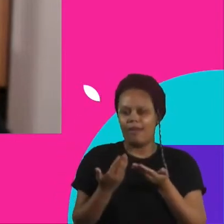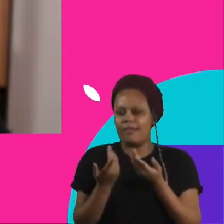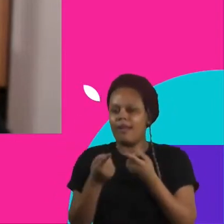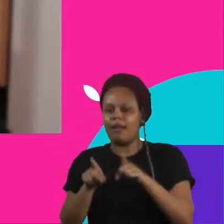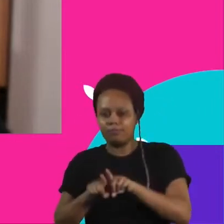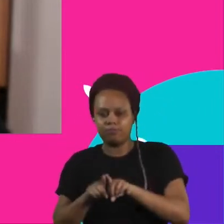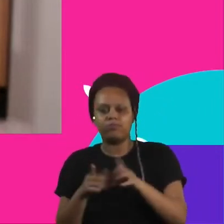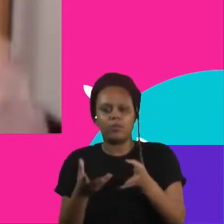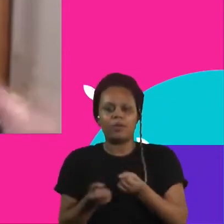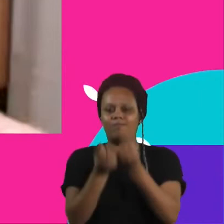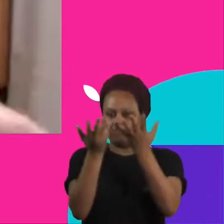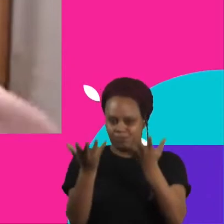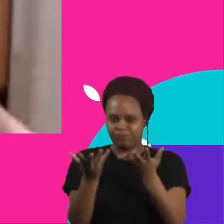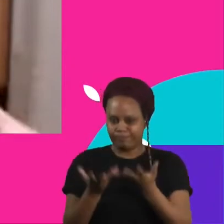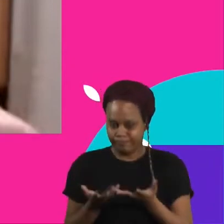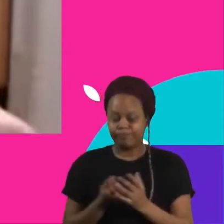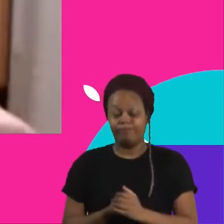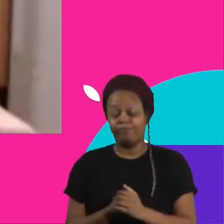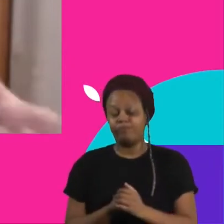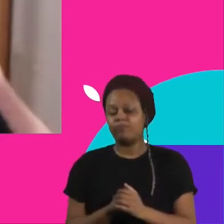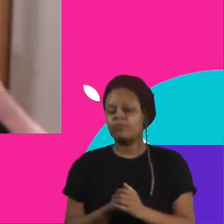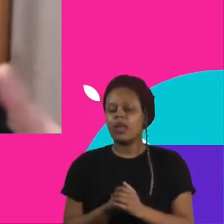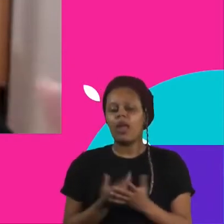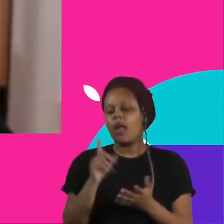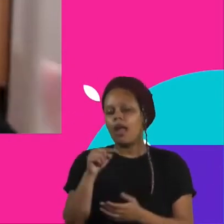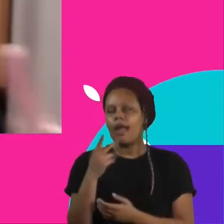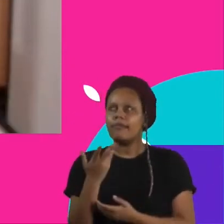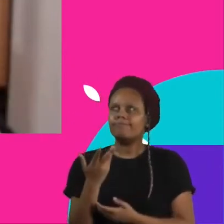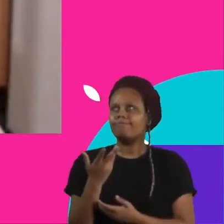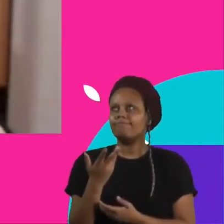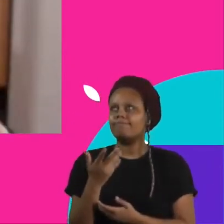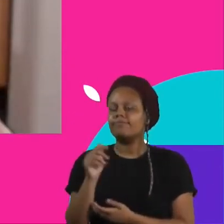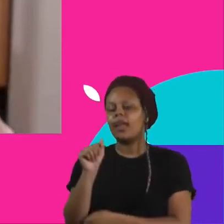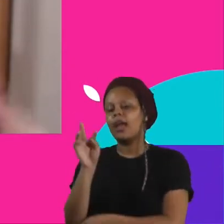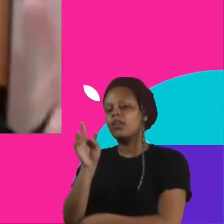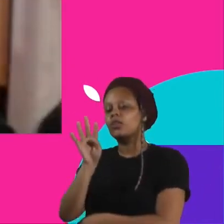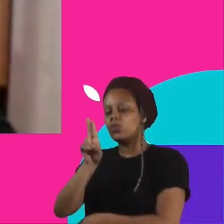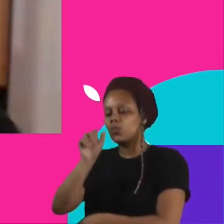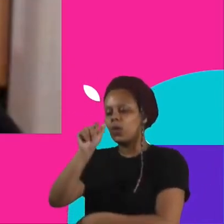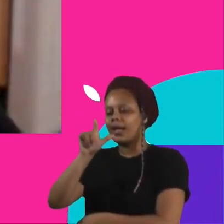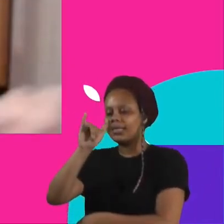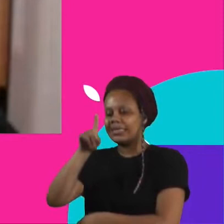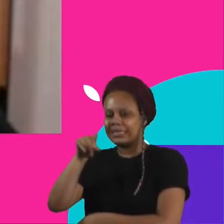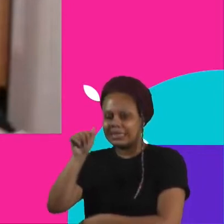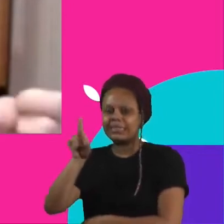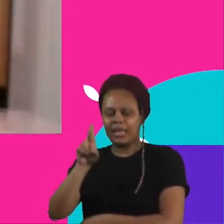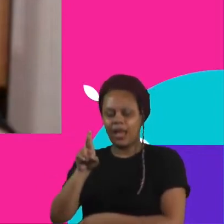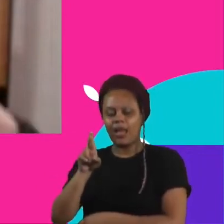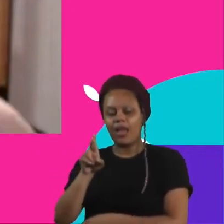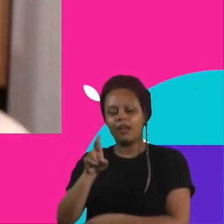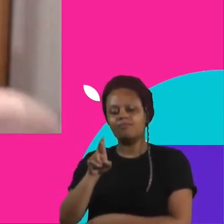todas essas rotinas, né? Que você precisa para trabalhar com dados. Você tem que extrair de algum lugar,